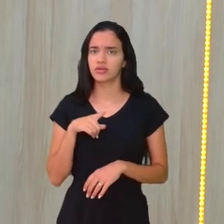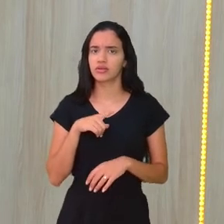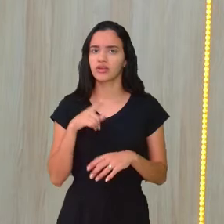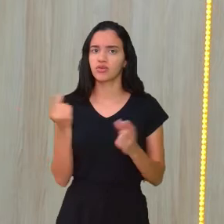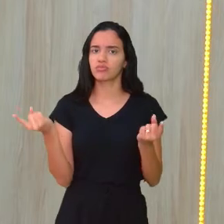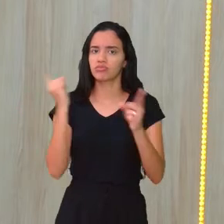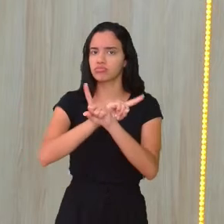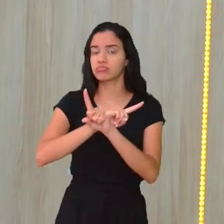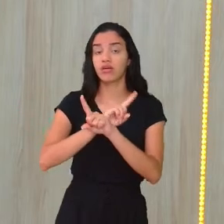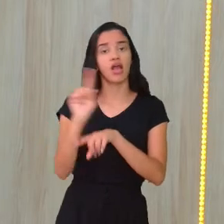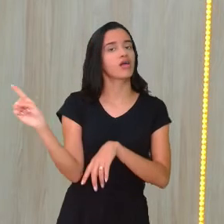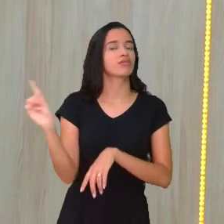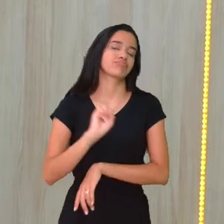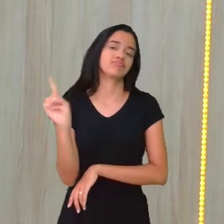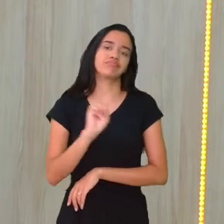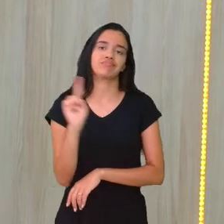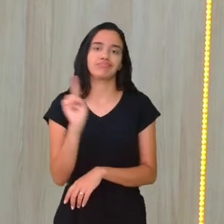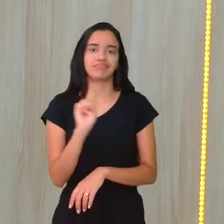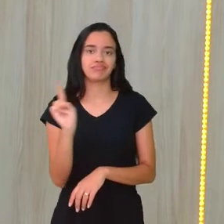Não,